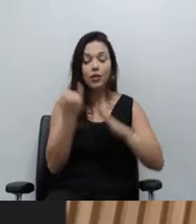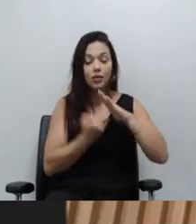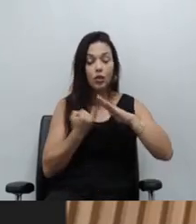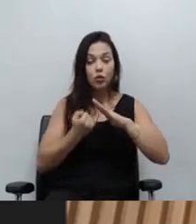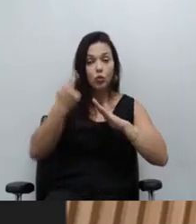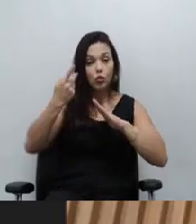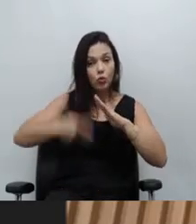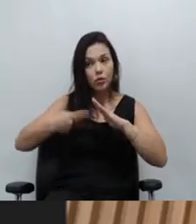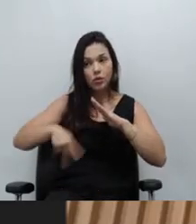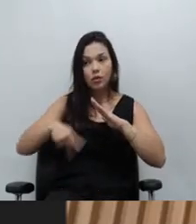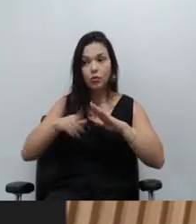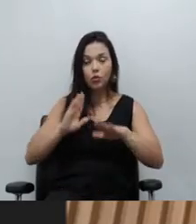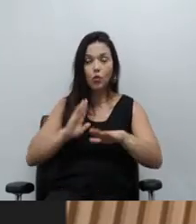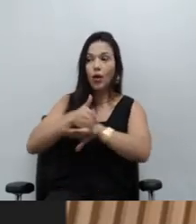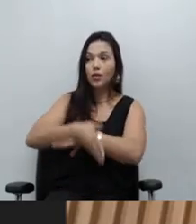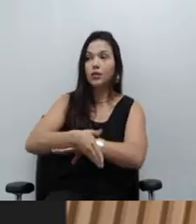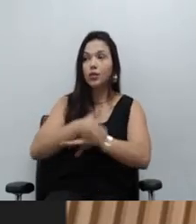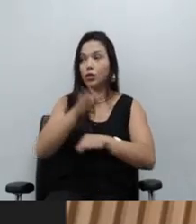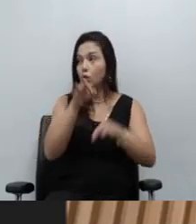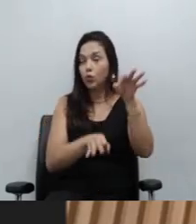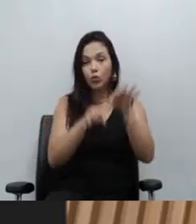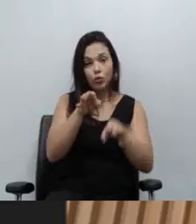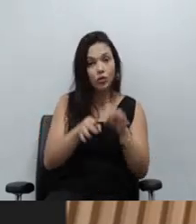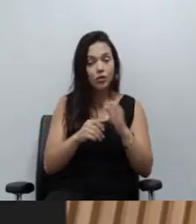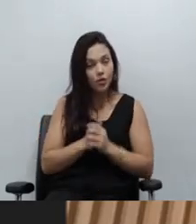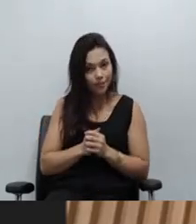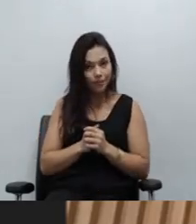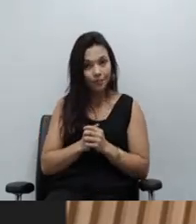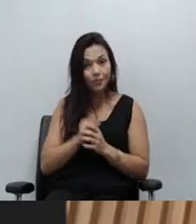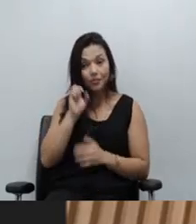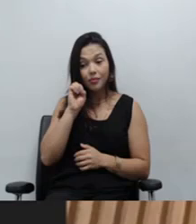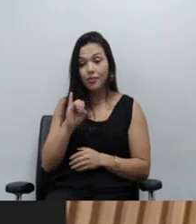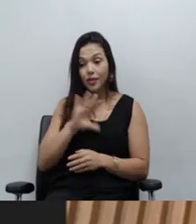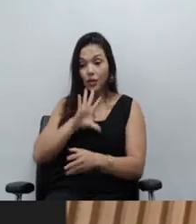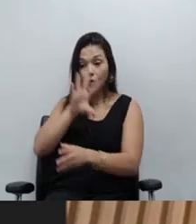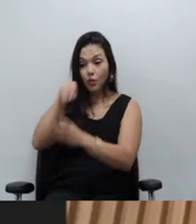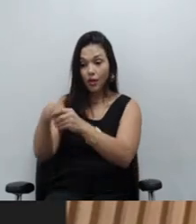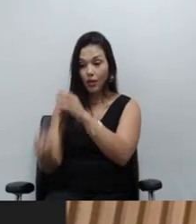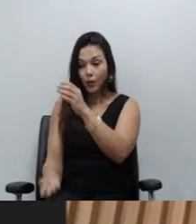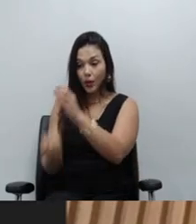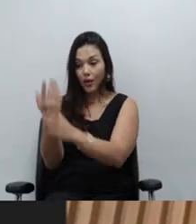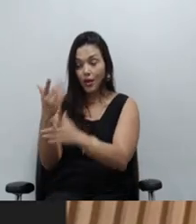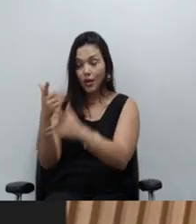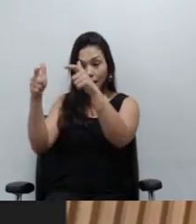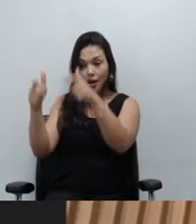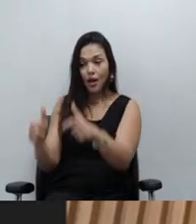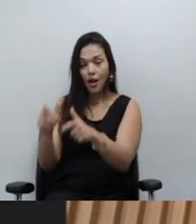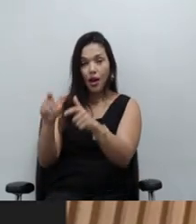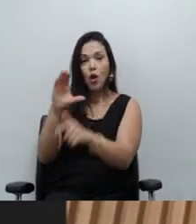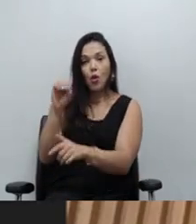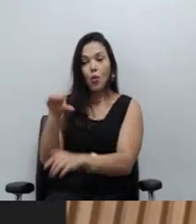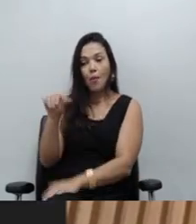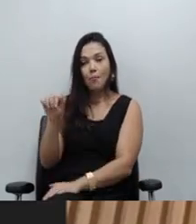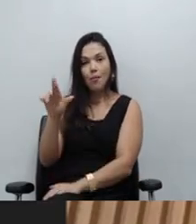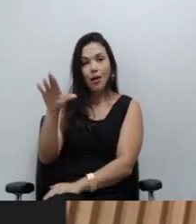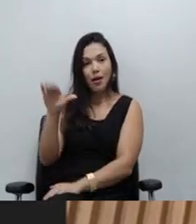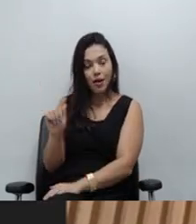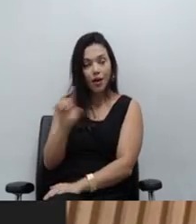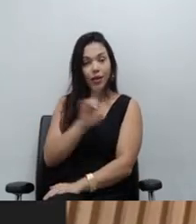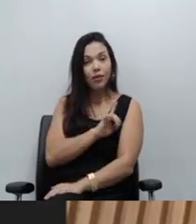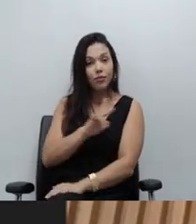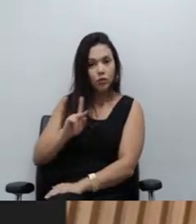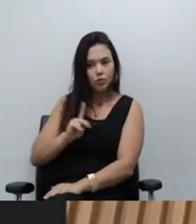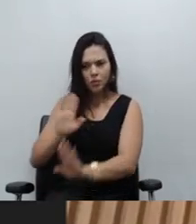outras formas de acesso à justiça. Entrar numa comarca, instalar uma unidade e dizer não, fechar as